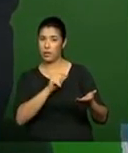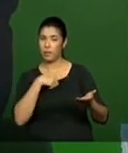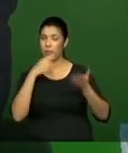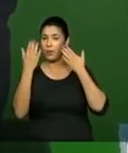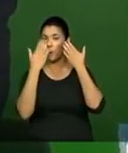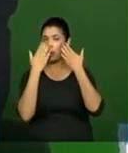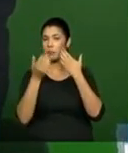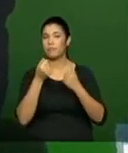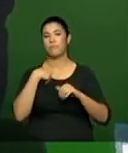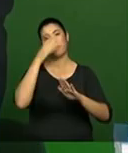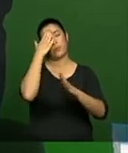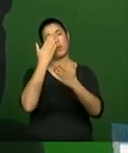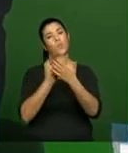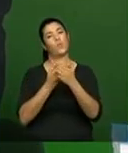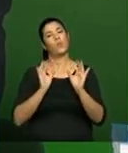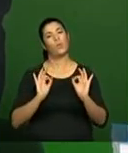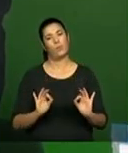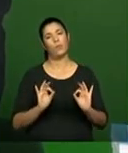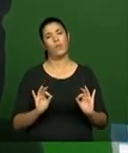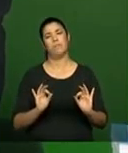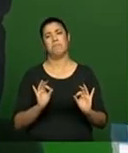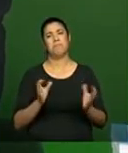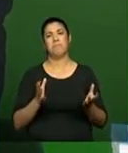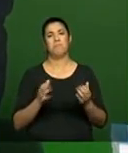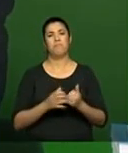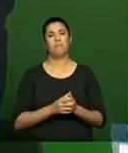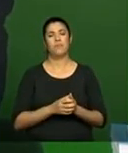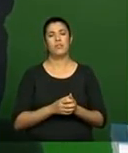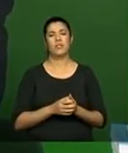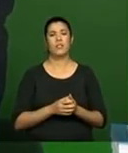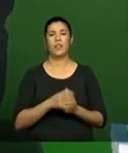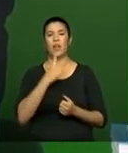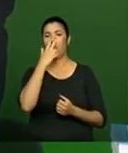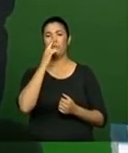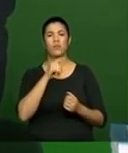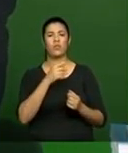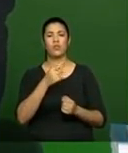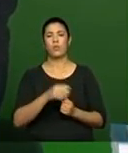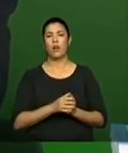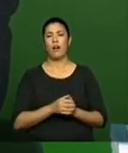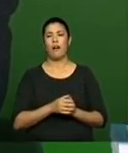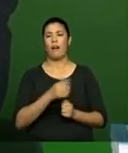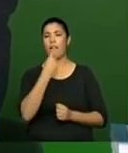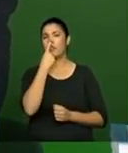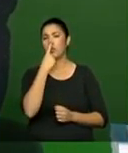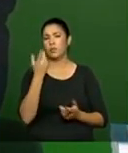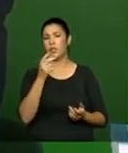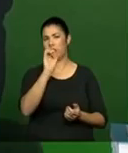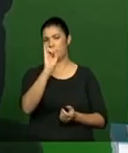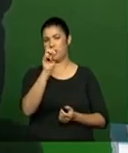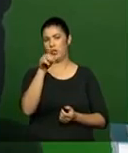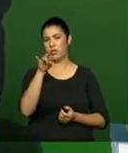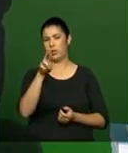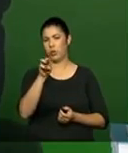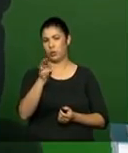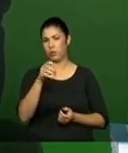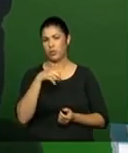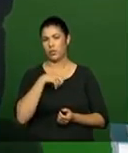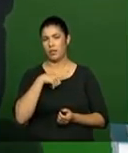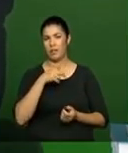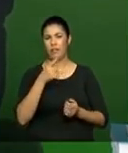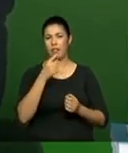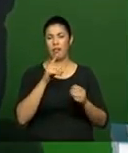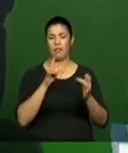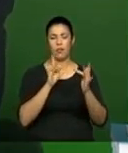de parentesco. A internet é muito mais recente. Então, não há essa relação muito